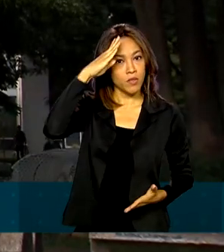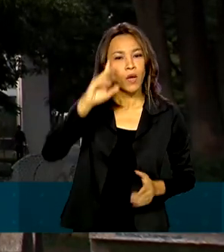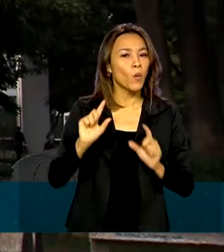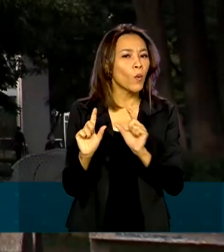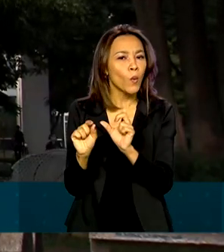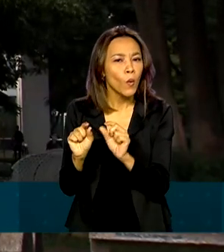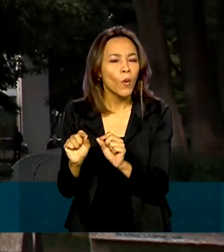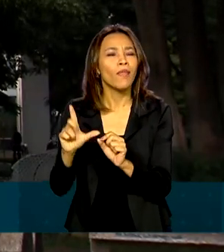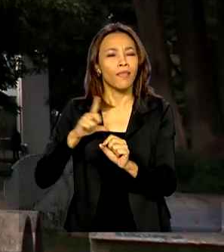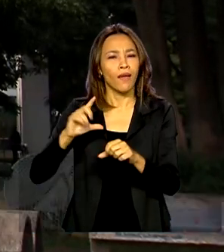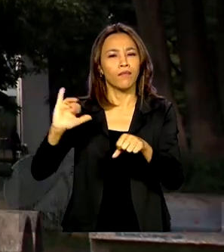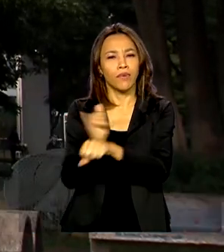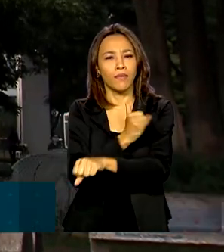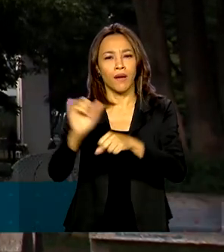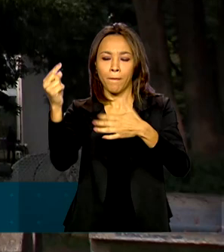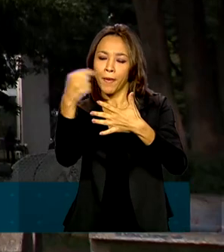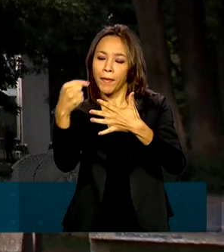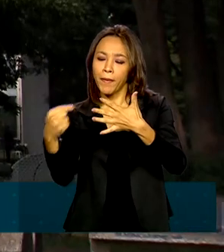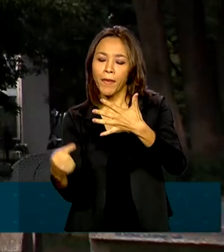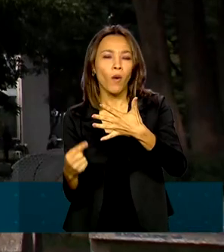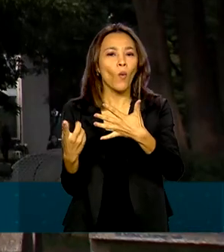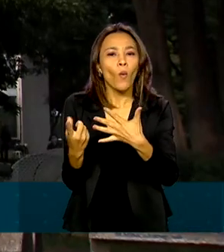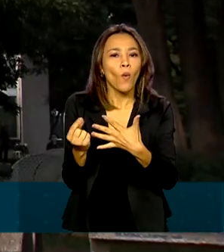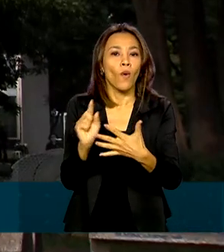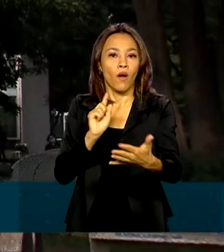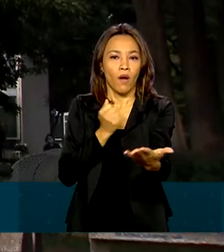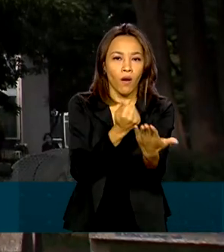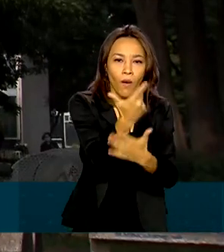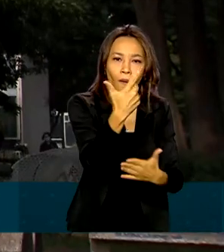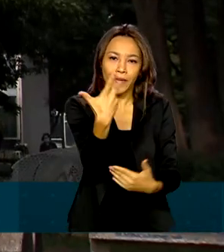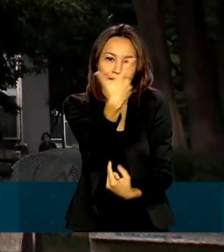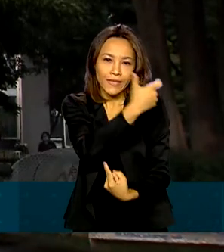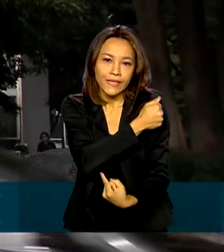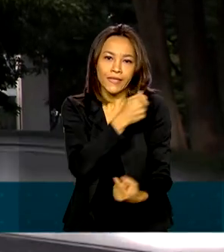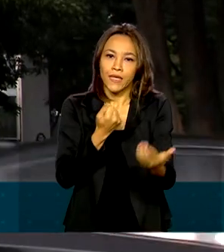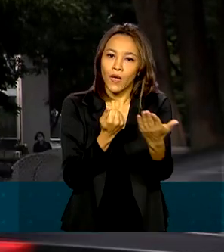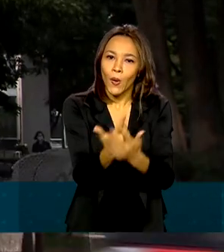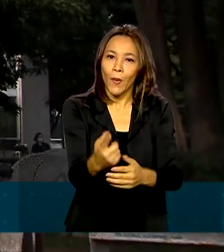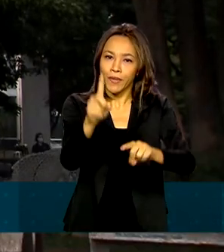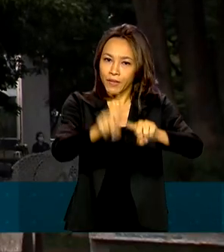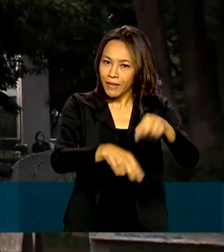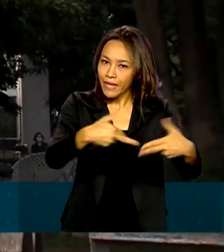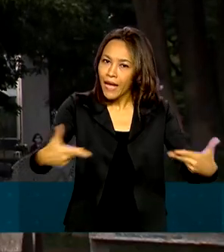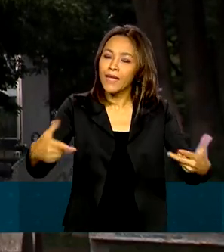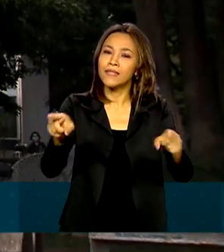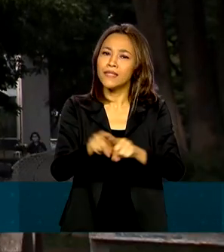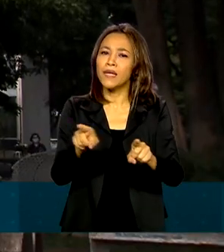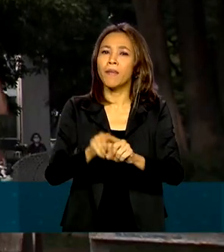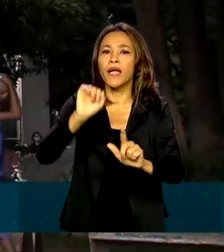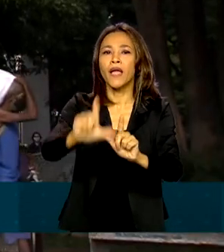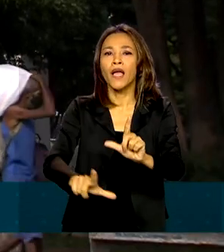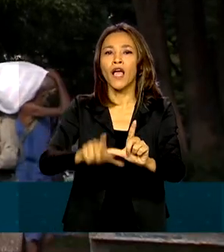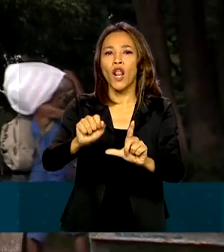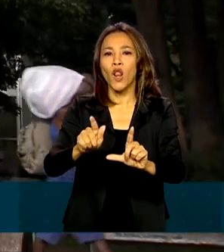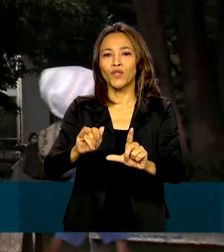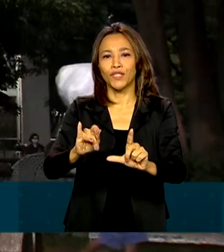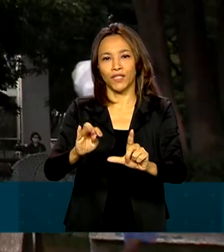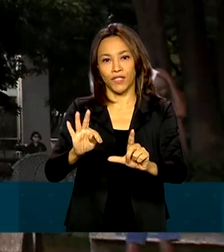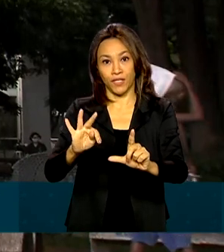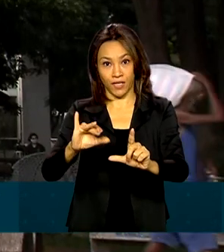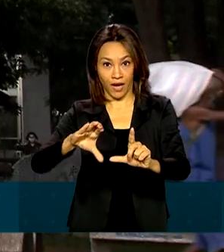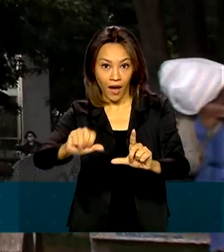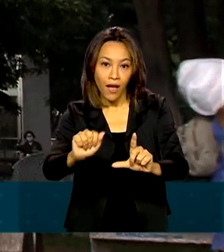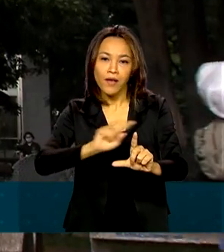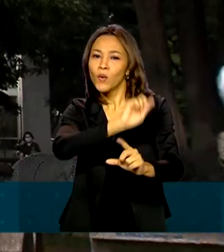medidas excepcionais relativas à compra de vacinas, insumos, bens e serviços de logística destinados